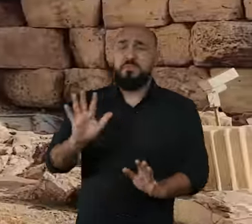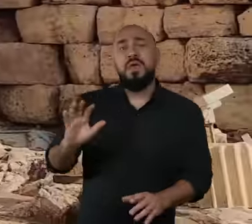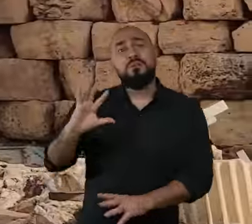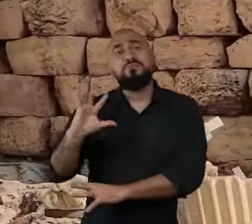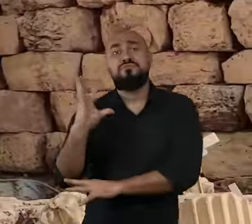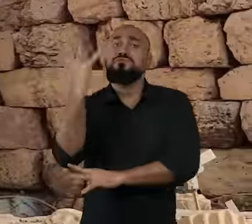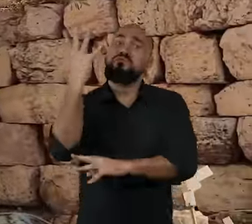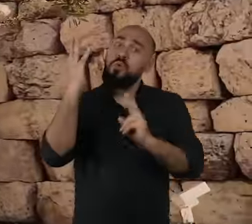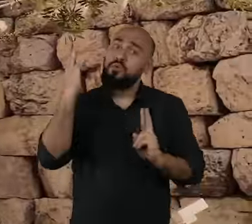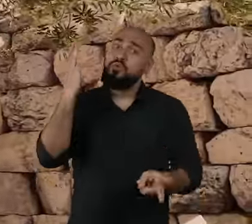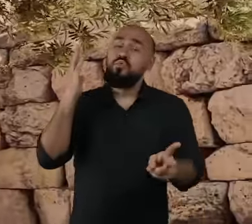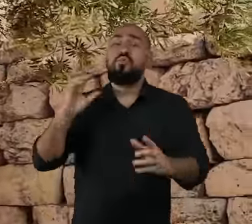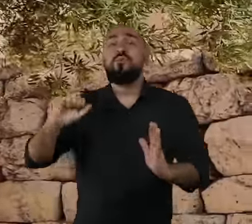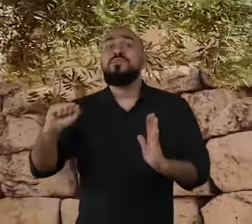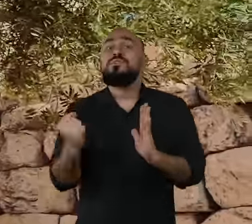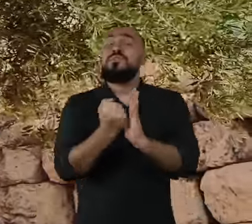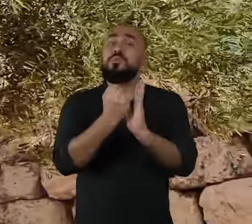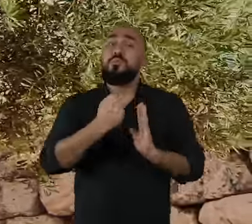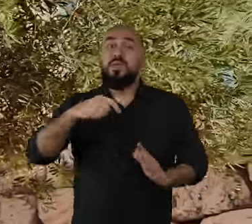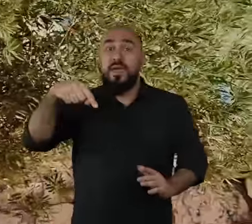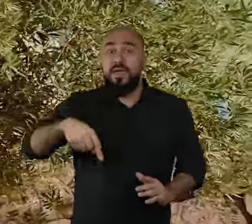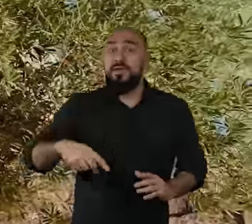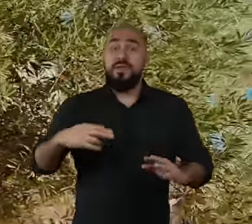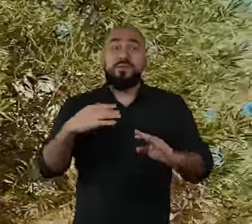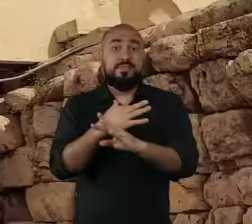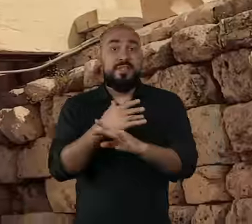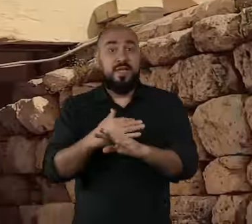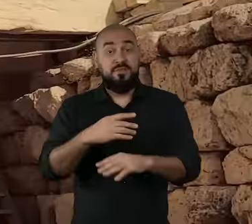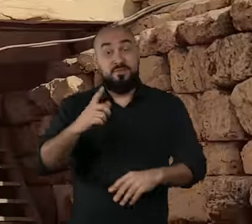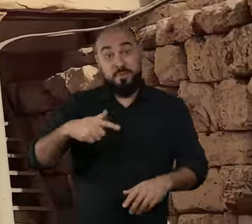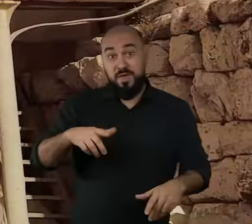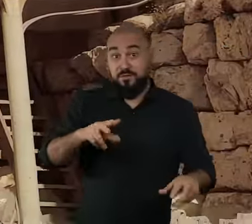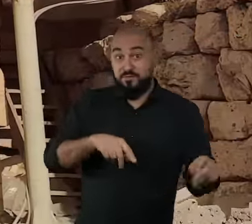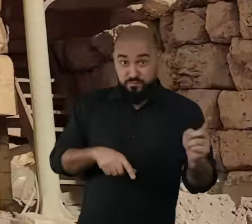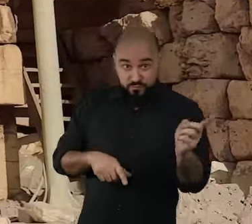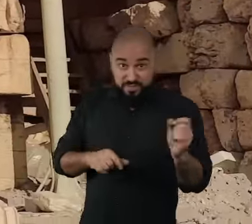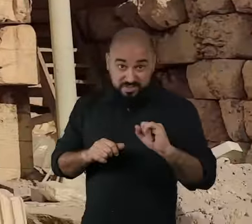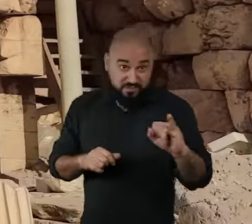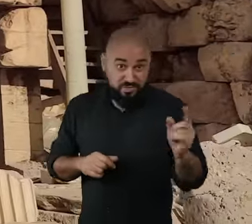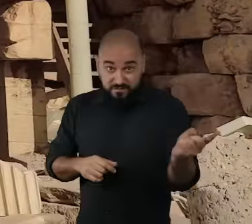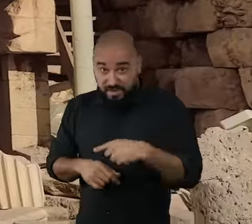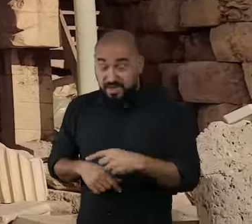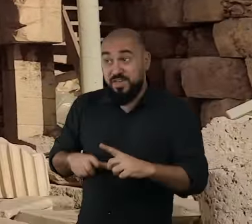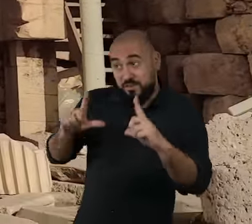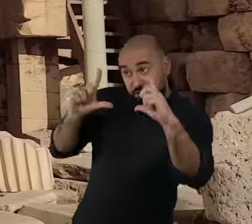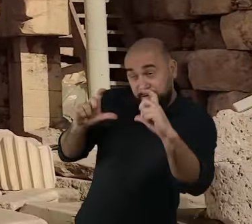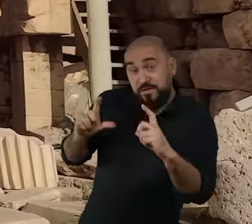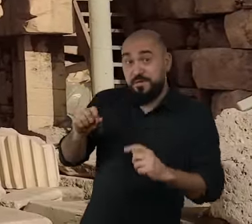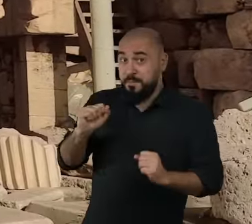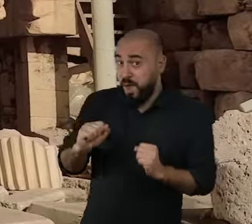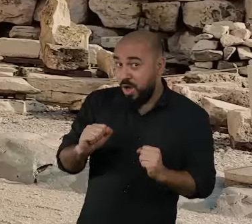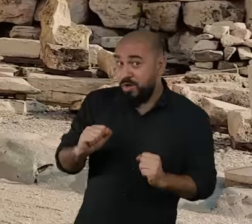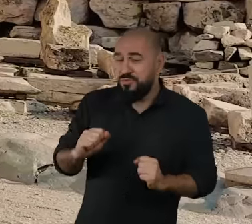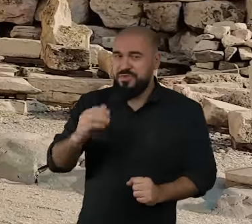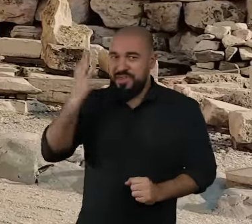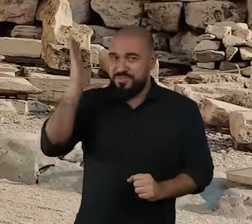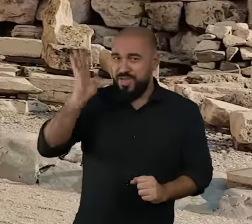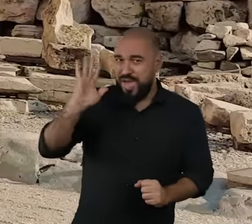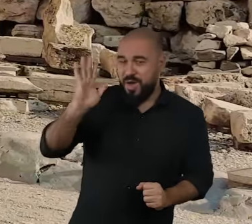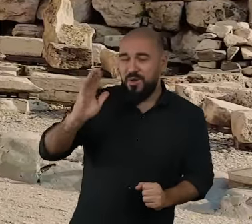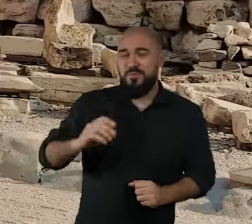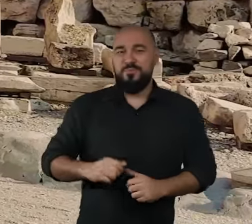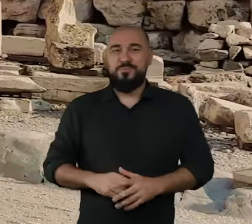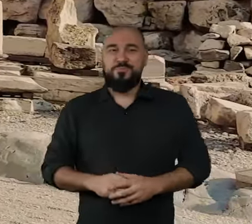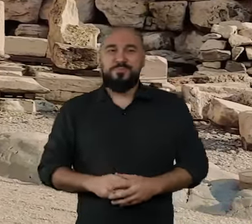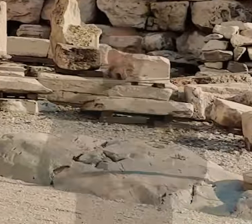Não deixe de conhecer esse lugar aqui e tirar uma foto com essa oliveira, porque ela é bem bonita, viu? Eu te vejo no próximo episódio. Até mais!